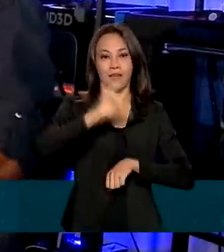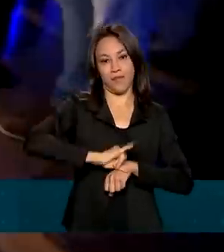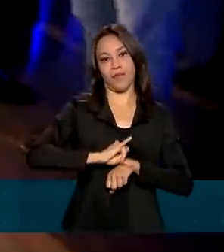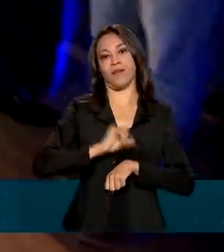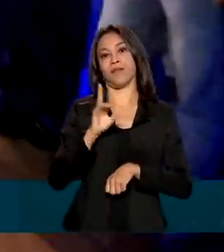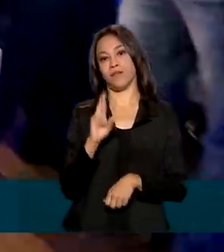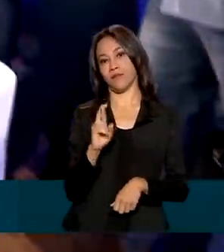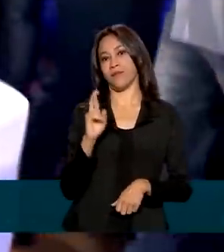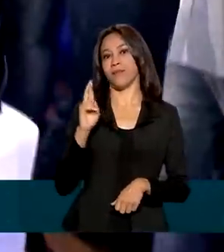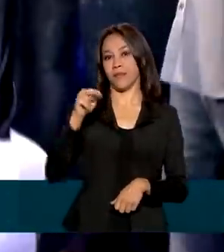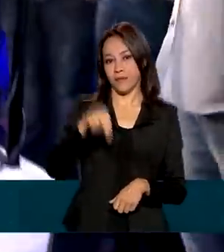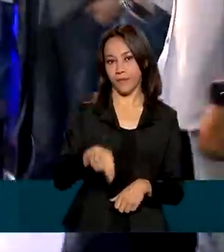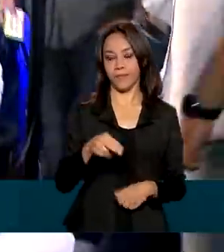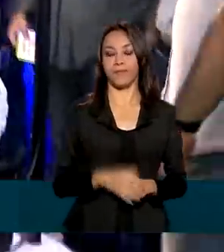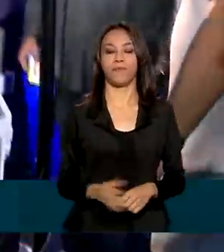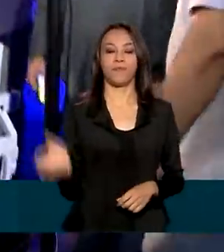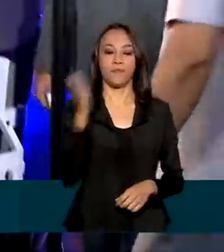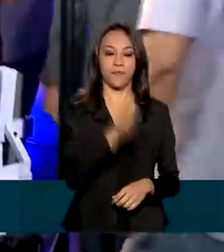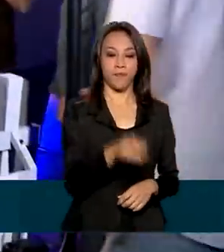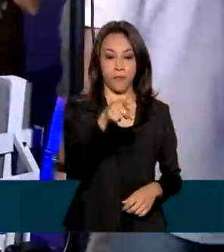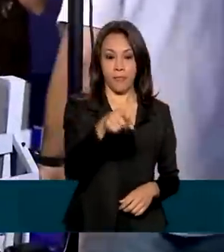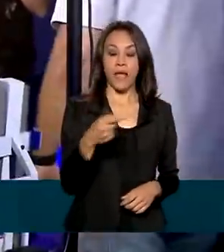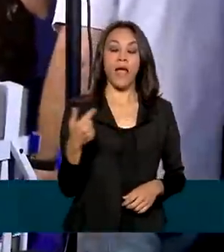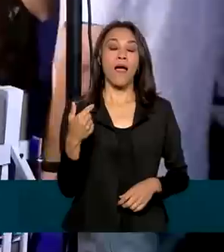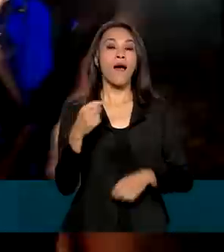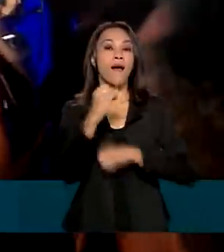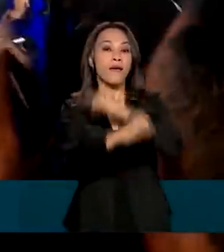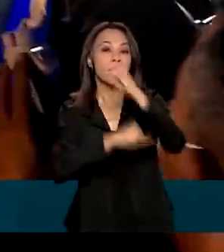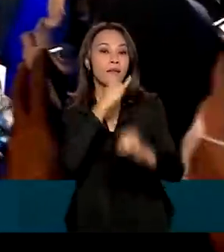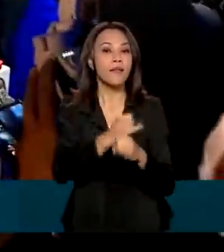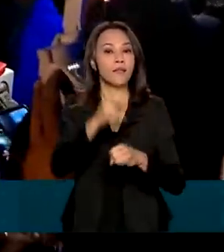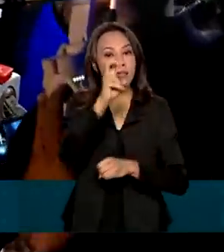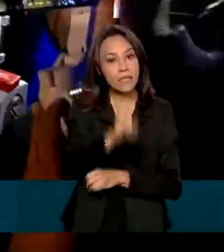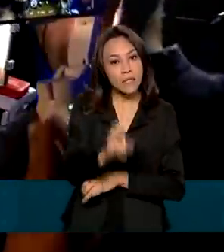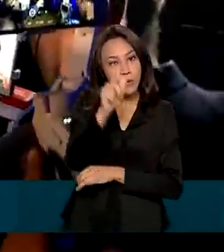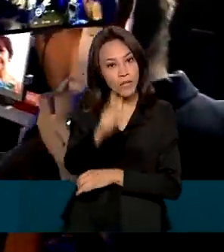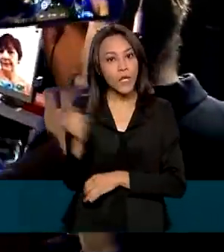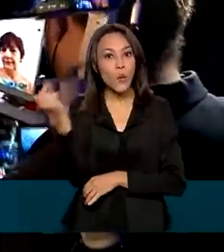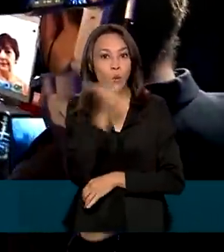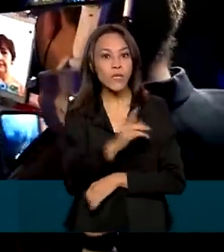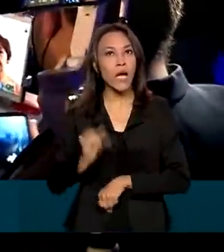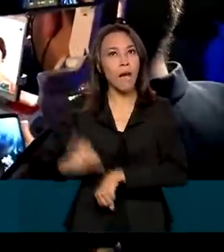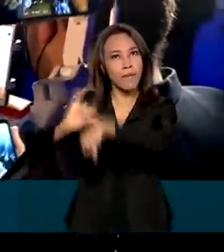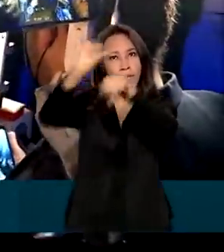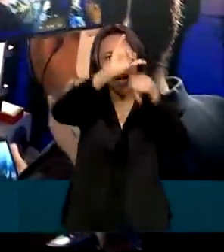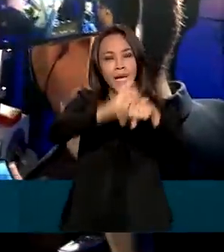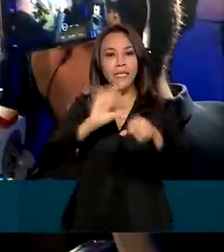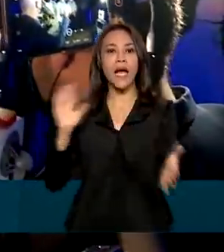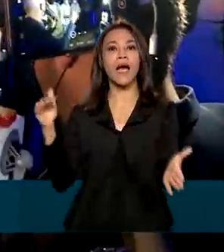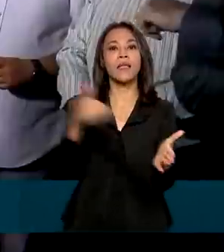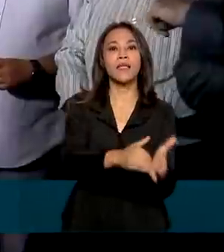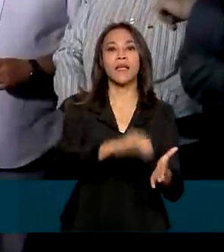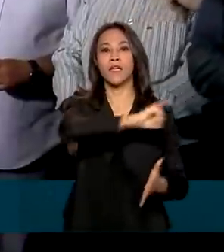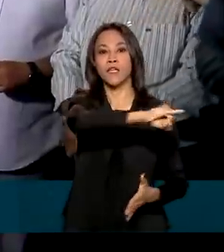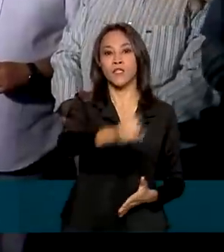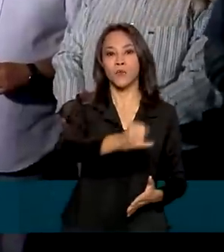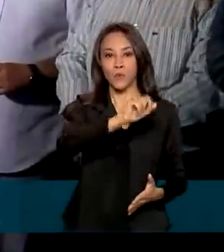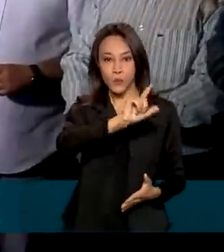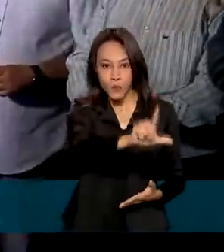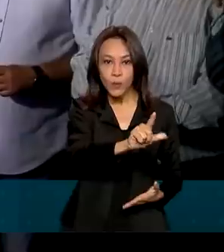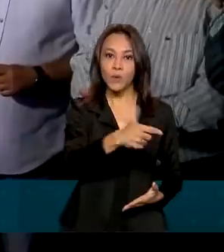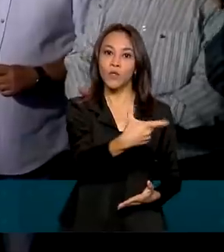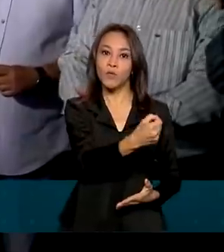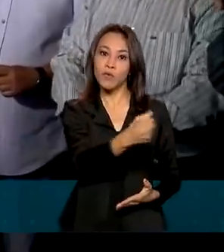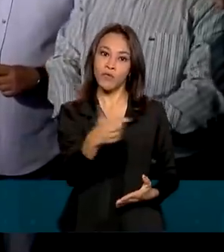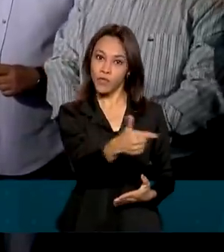Comunicações é que a internet 5G esteja em todas as capitais até julho de 2022. O ministro